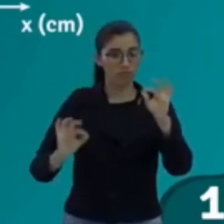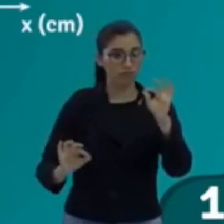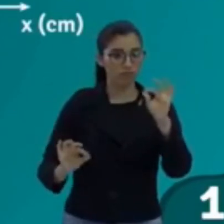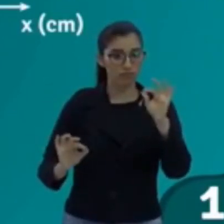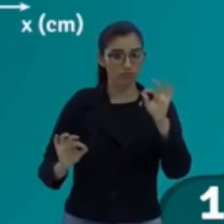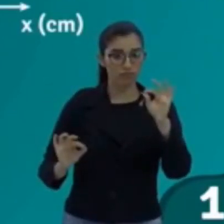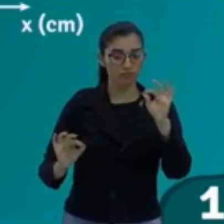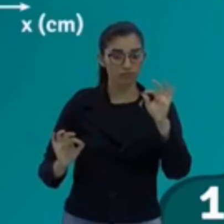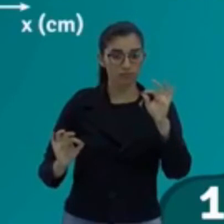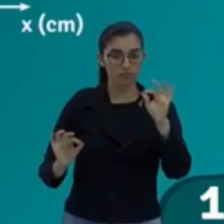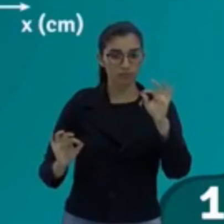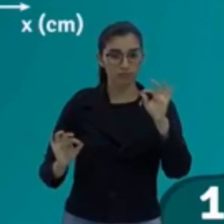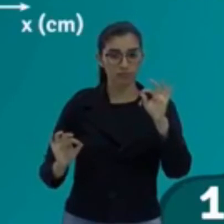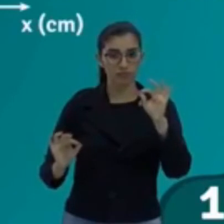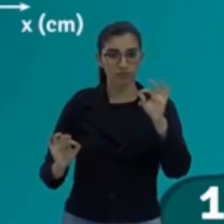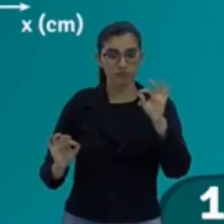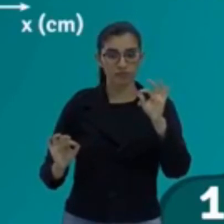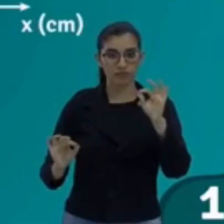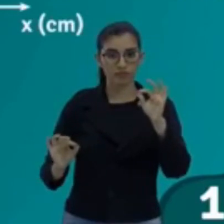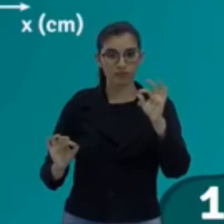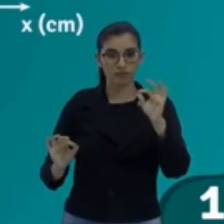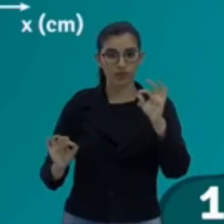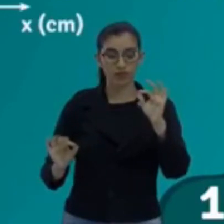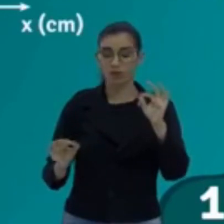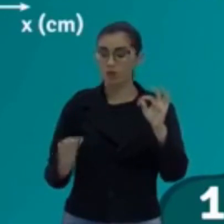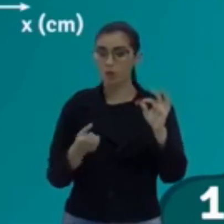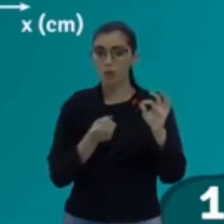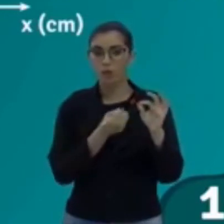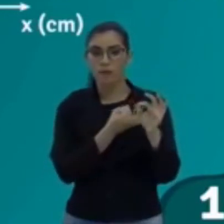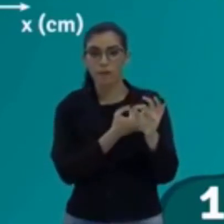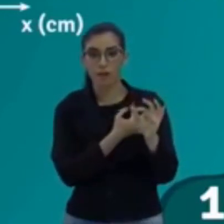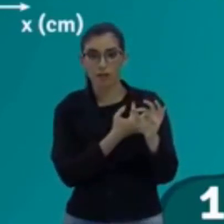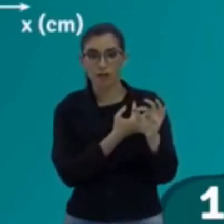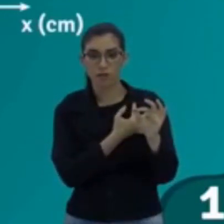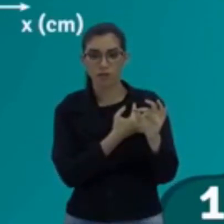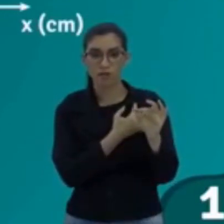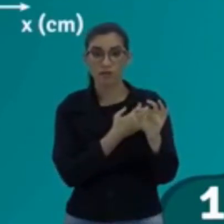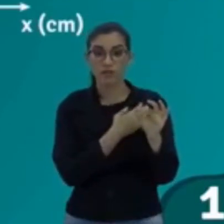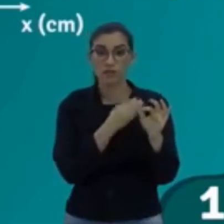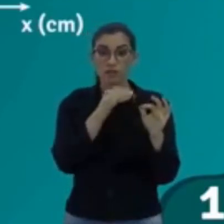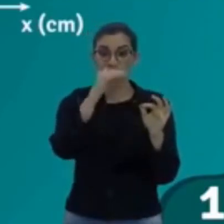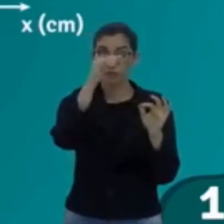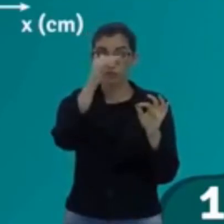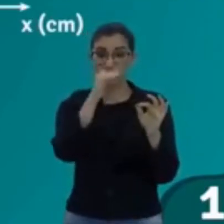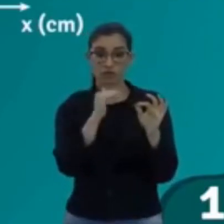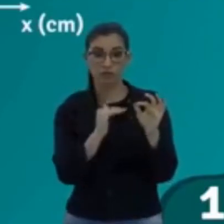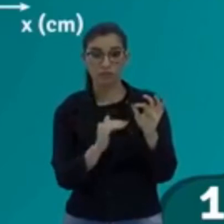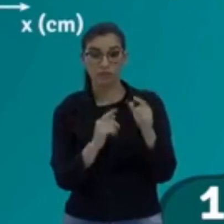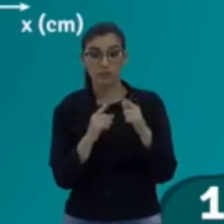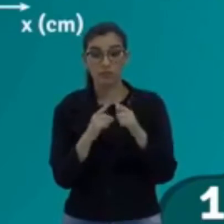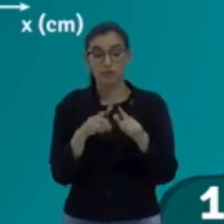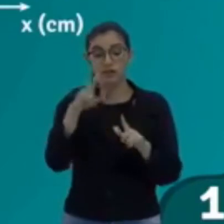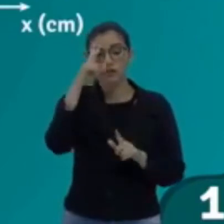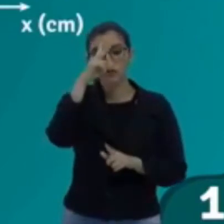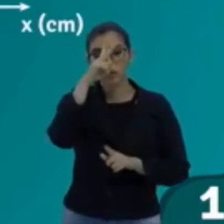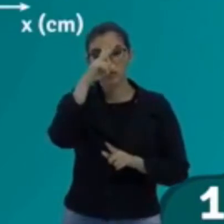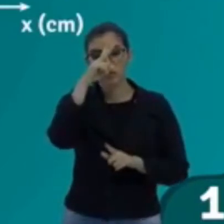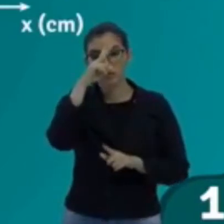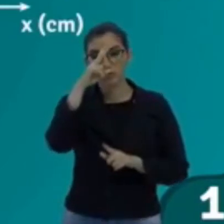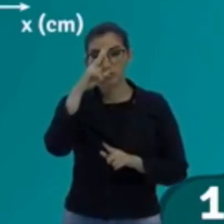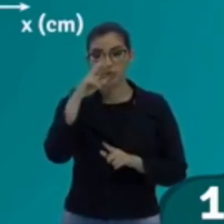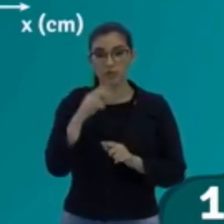não te dá a cota que são os valores da crista nem do vale. Mas eu lembro que um comprimento de onda